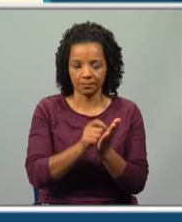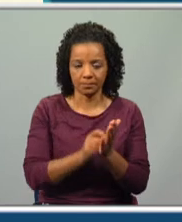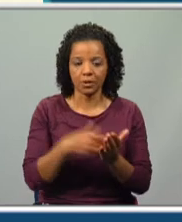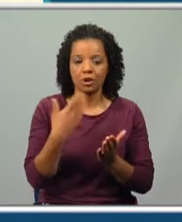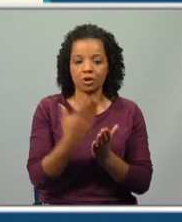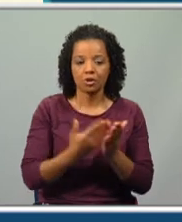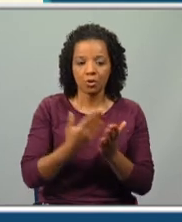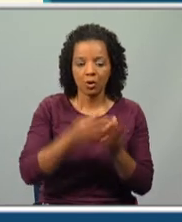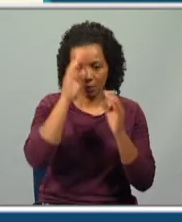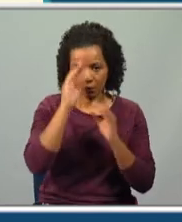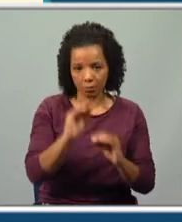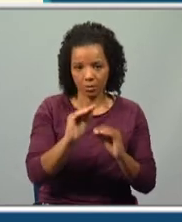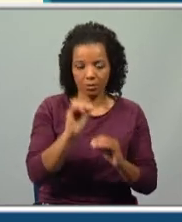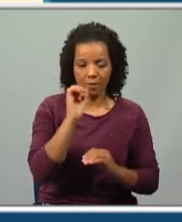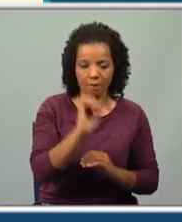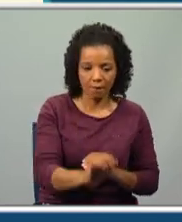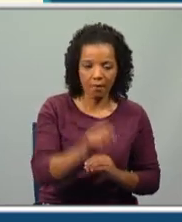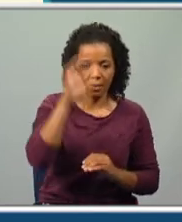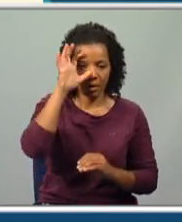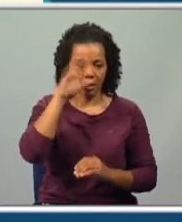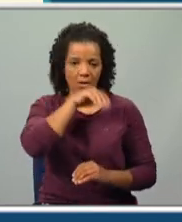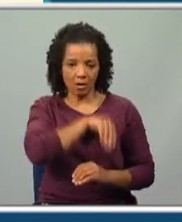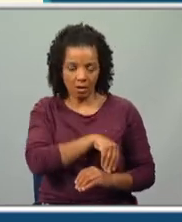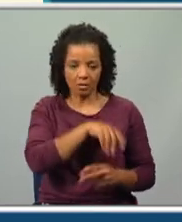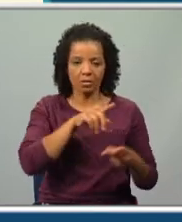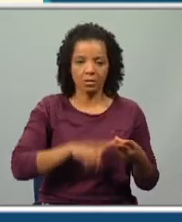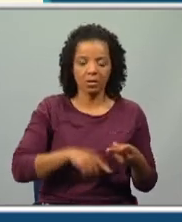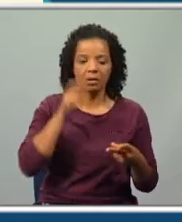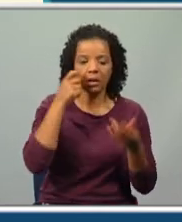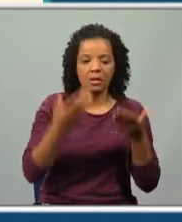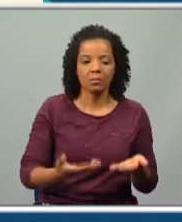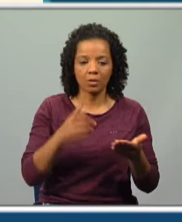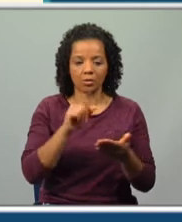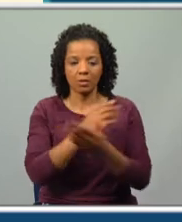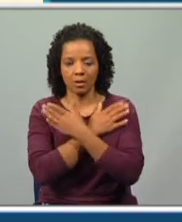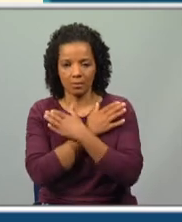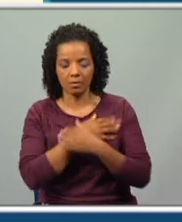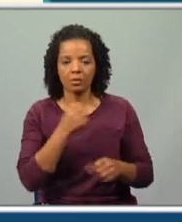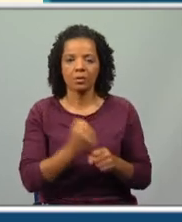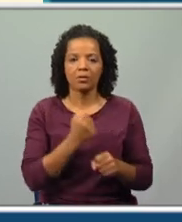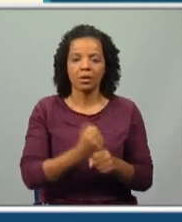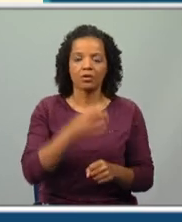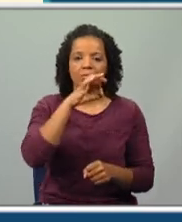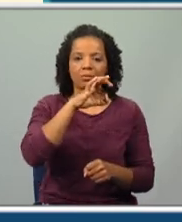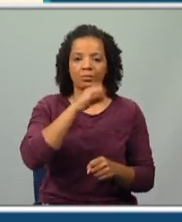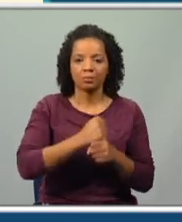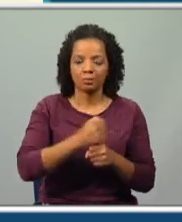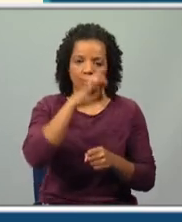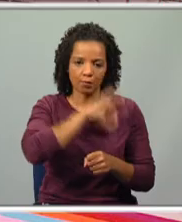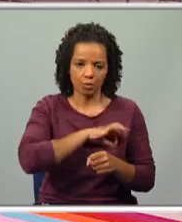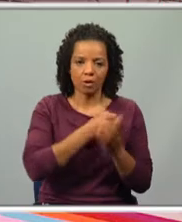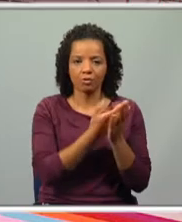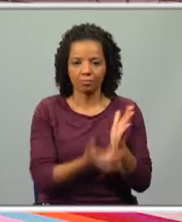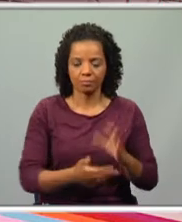escolaridade e formação académica de Eça de Queiroz, os seus contemporâneos e amigos e as atividades profissionais a que se